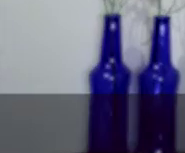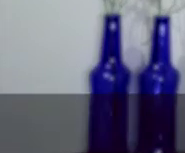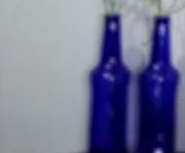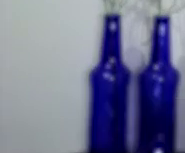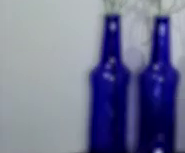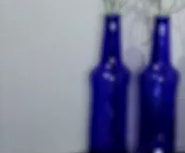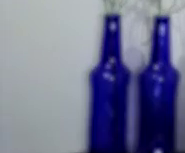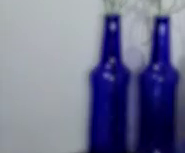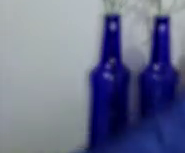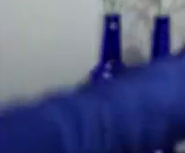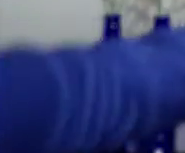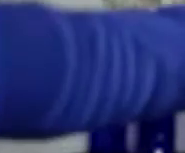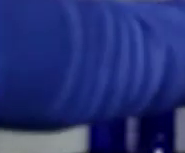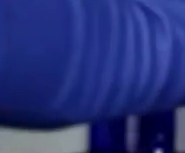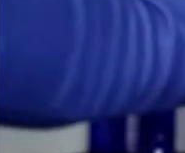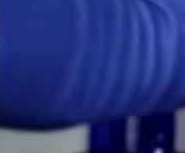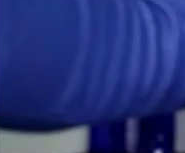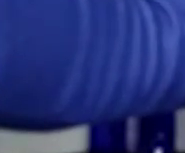mais!